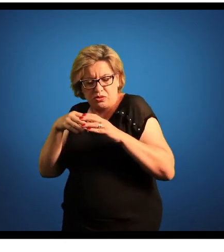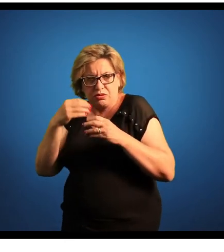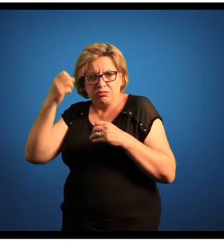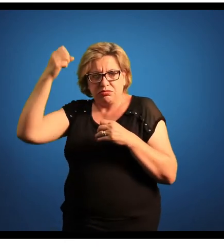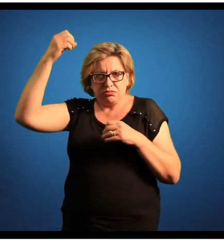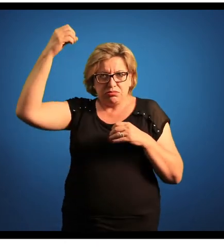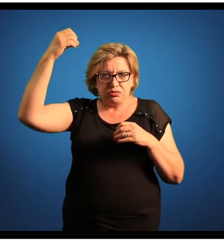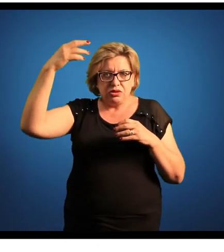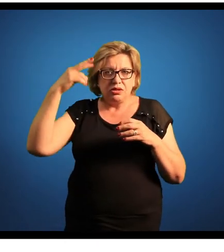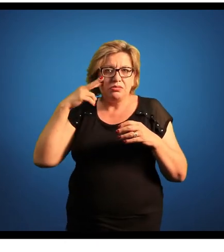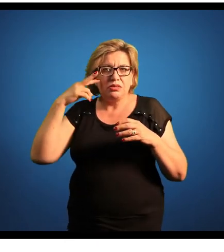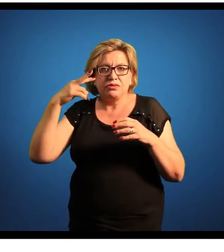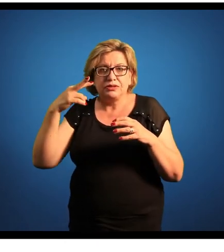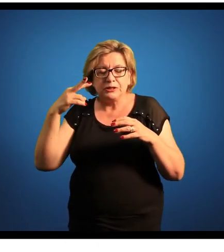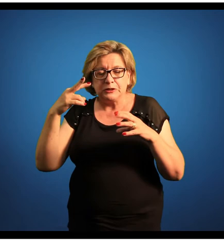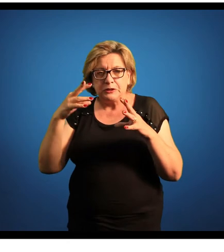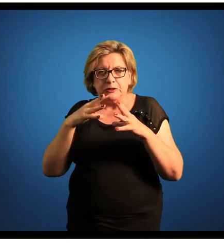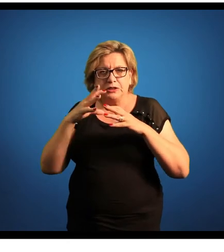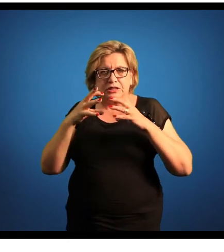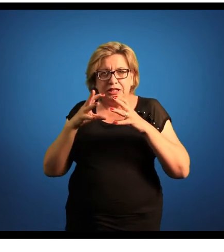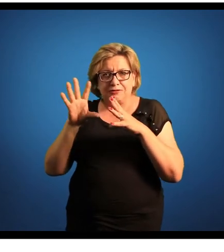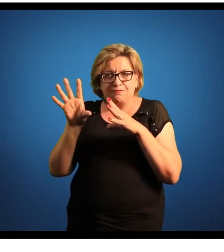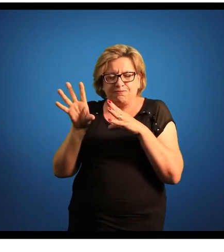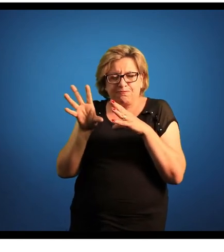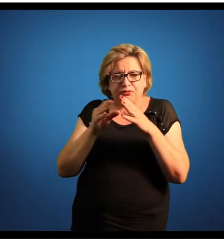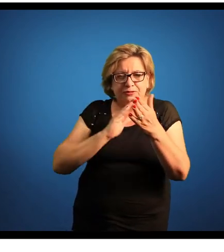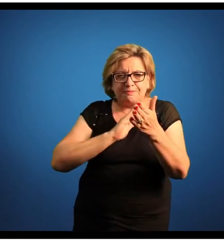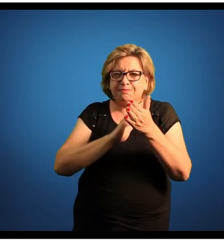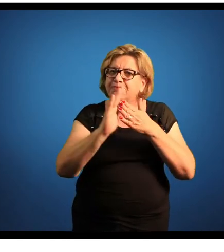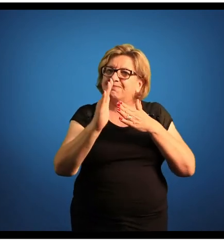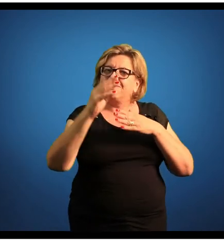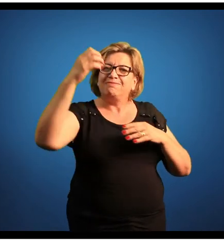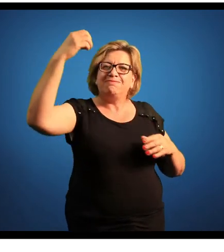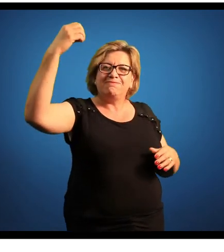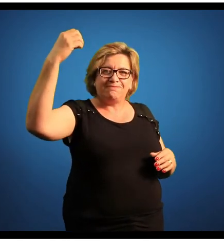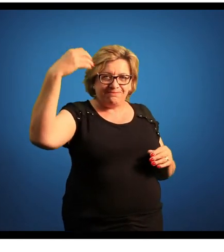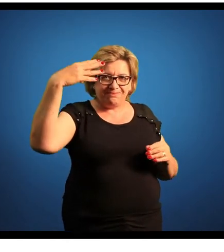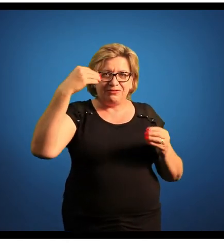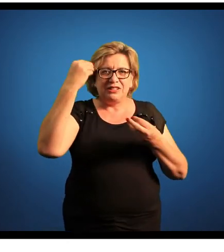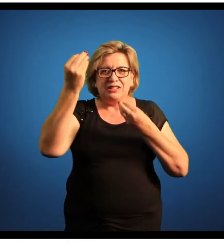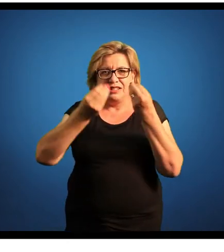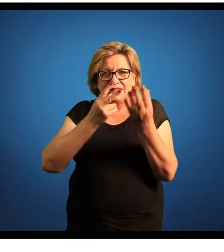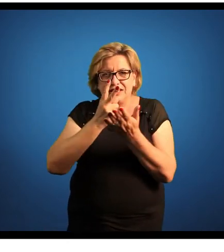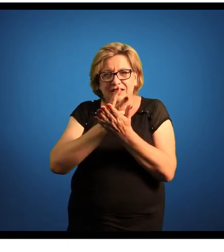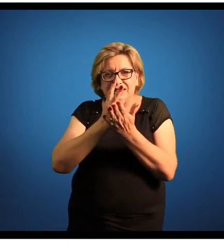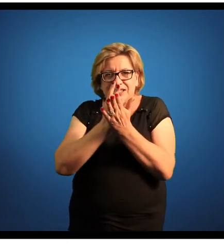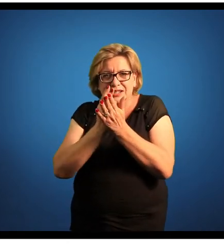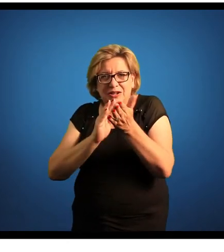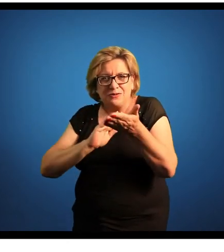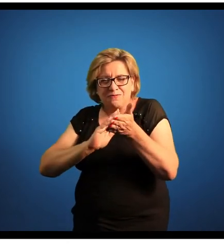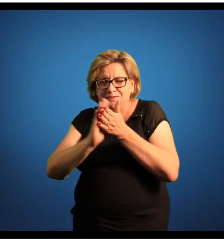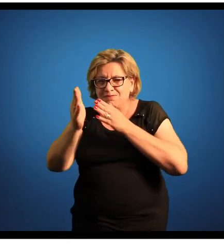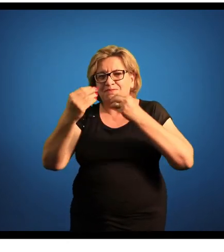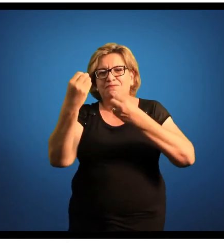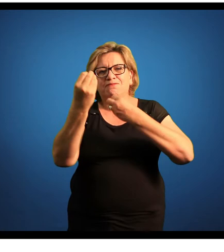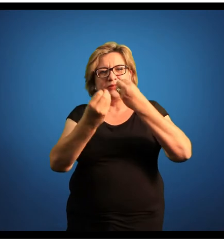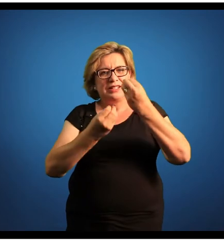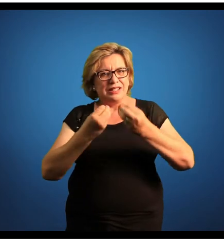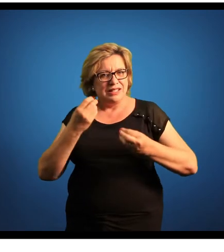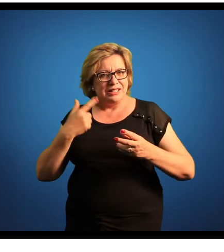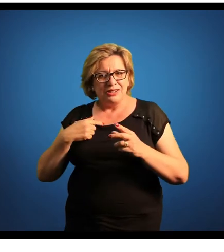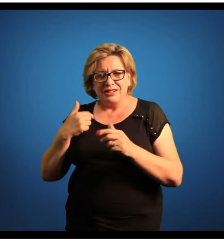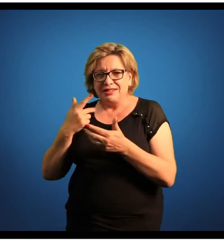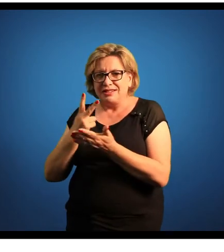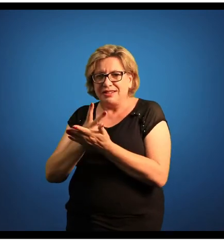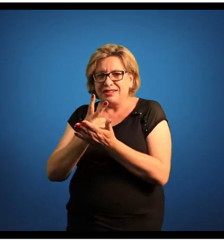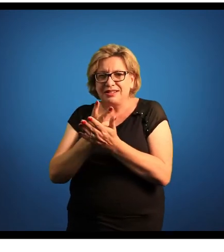uma condição de a gente poder enxergar e elas tendem a fugir dessa luz, então elas estão sempre escapando da gente e a gente sempre